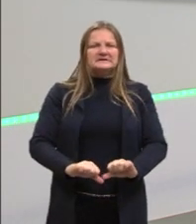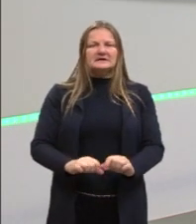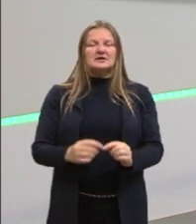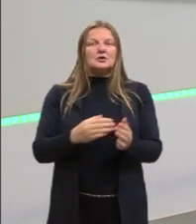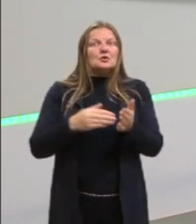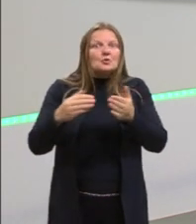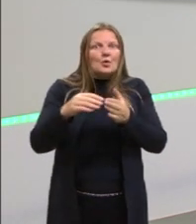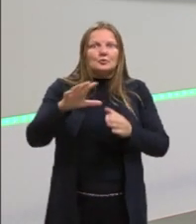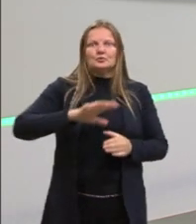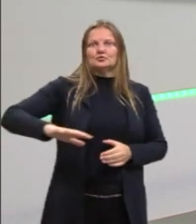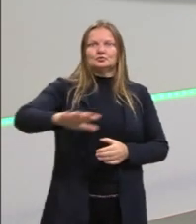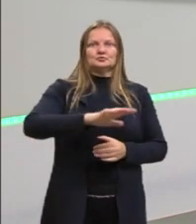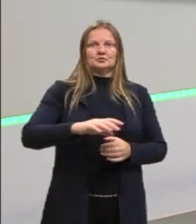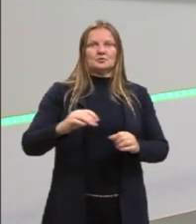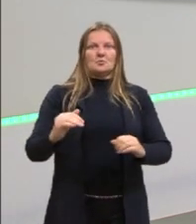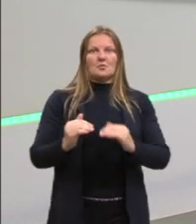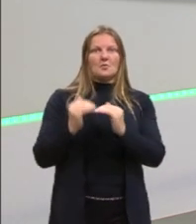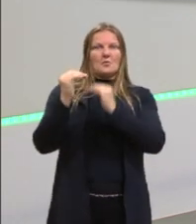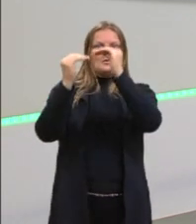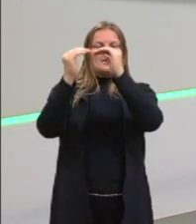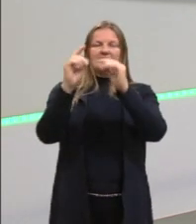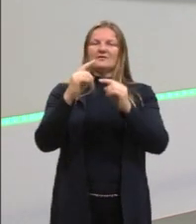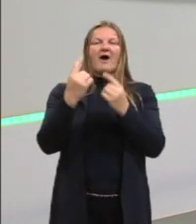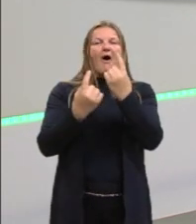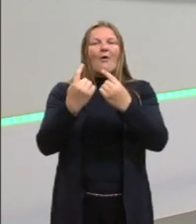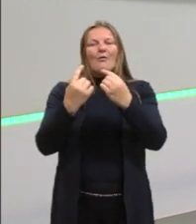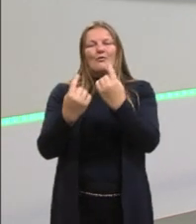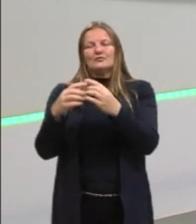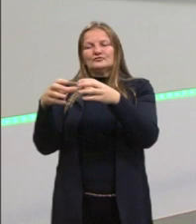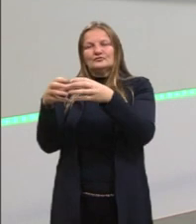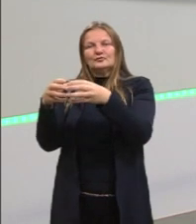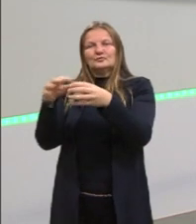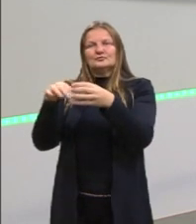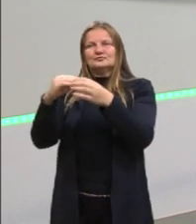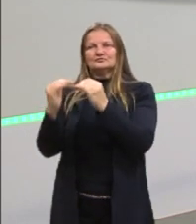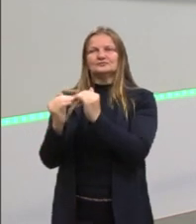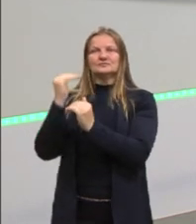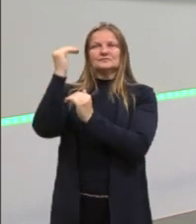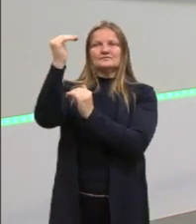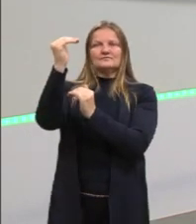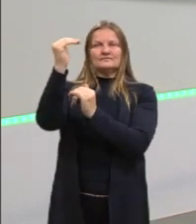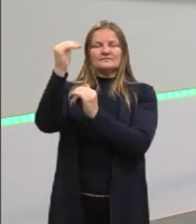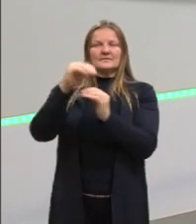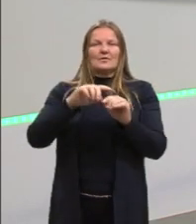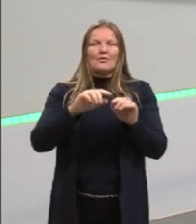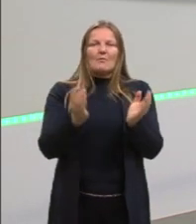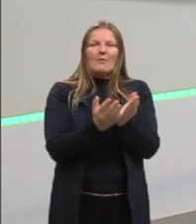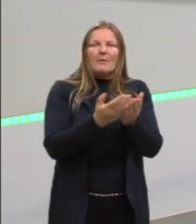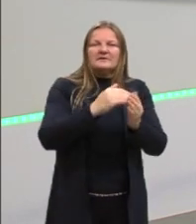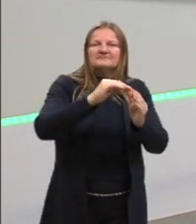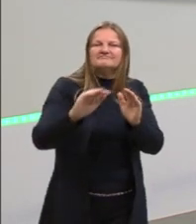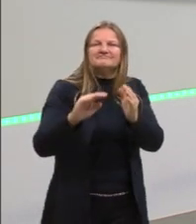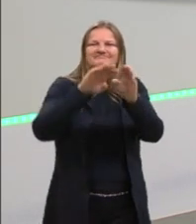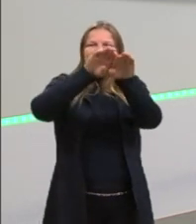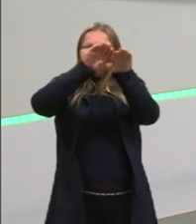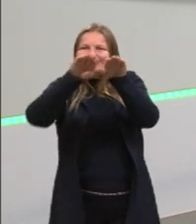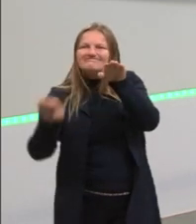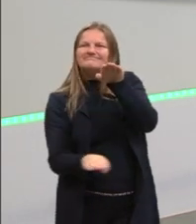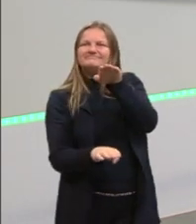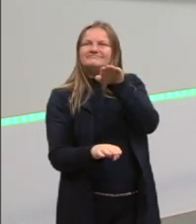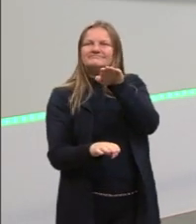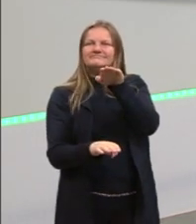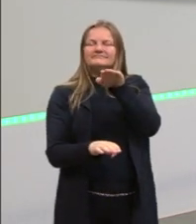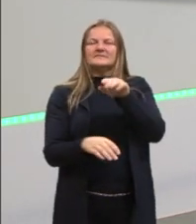toda a população brasileira, foi só para alguns setores. Então, isso aumentou a desigualdade econômica,